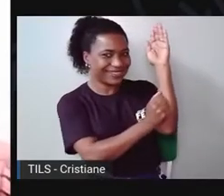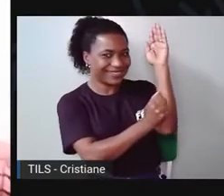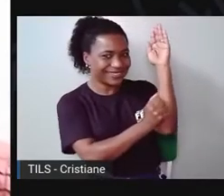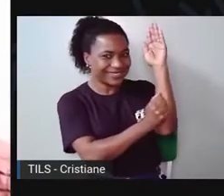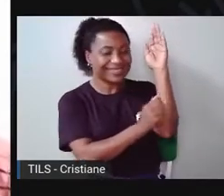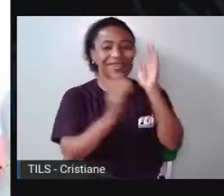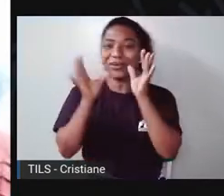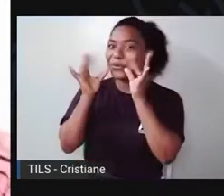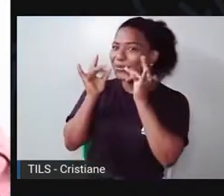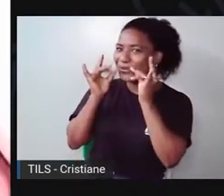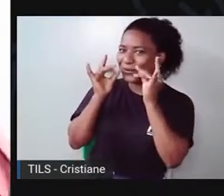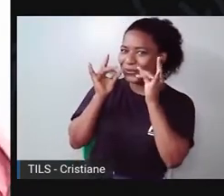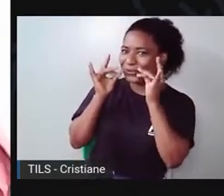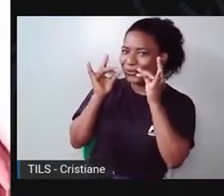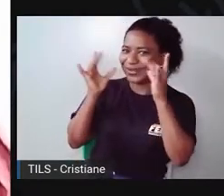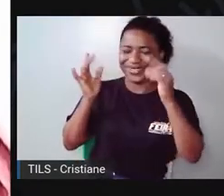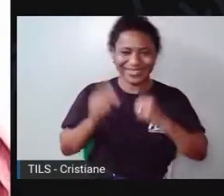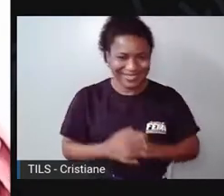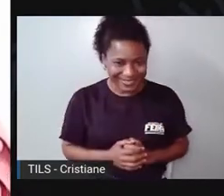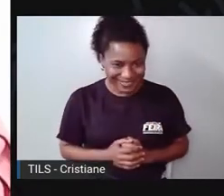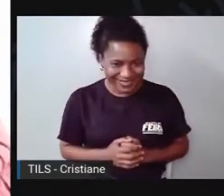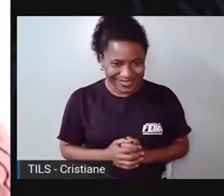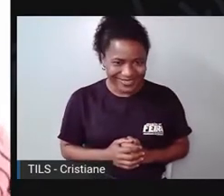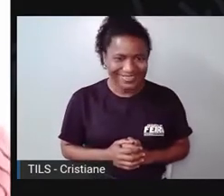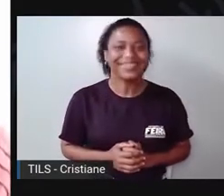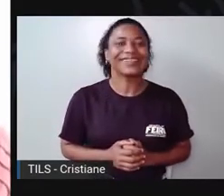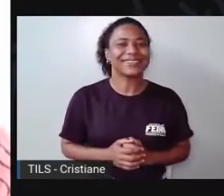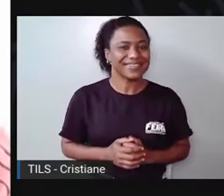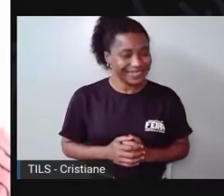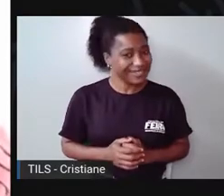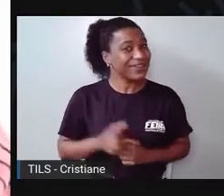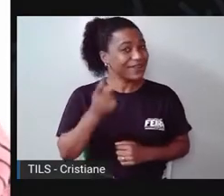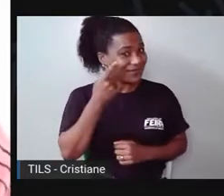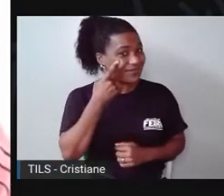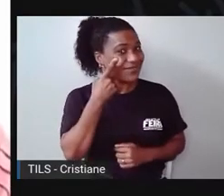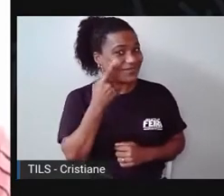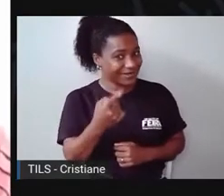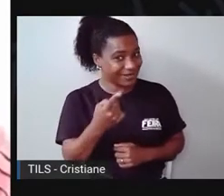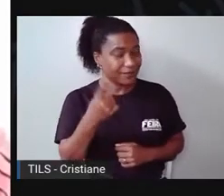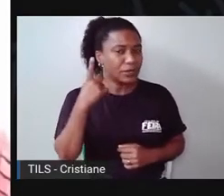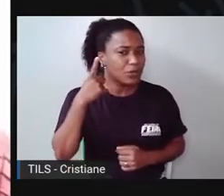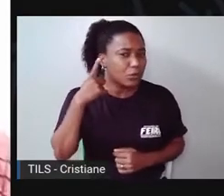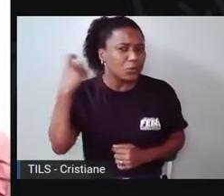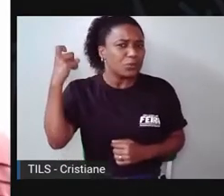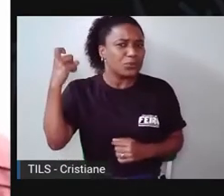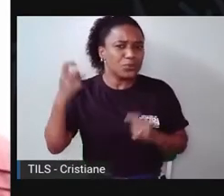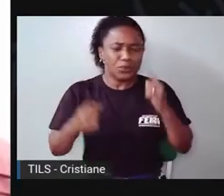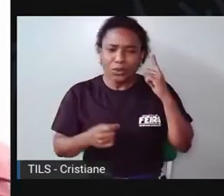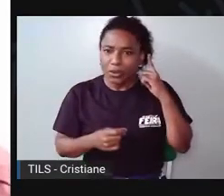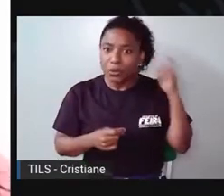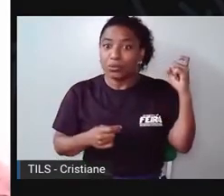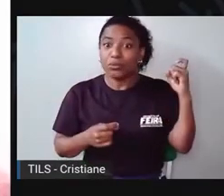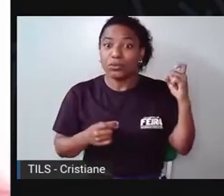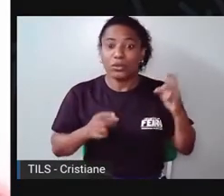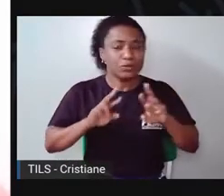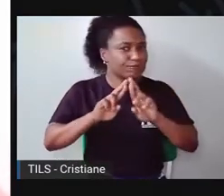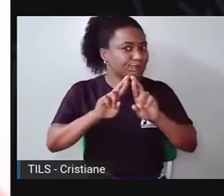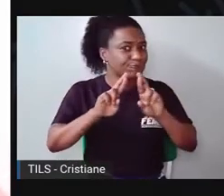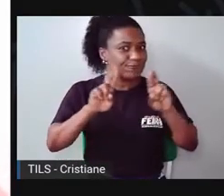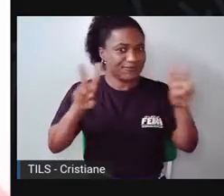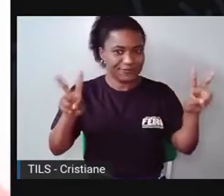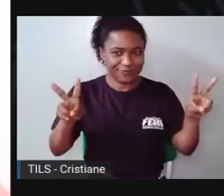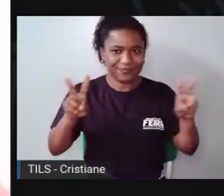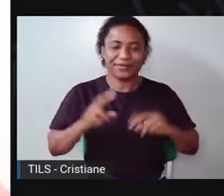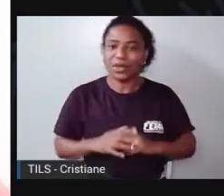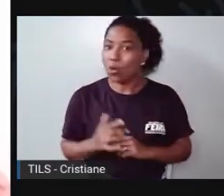Plástico. Madeira. Sons diferentes, hein, meninada? E ainda tem outra aqui que eu vou pegar pra próxima